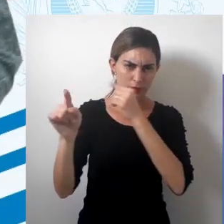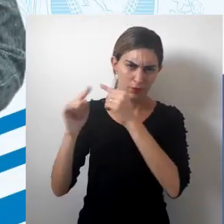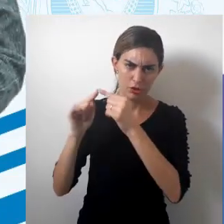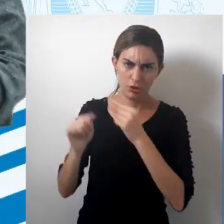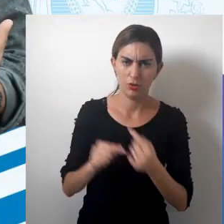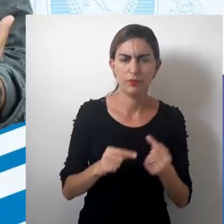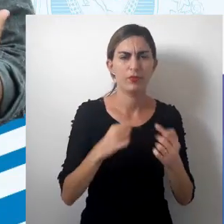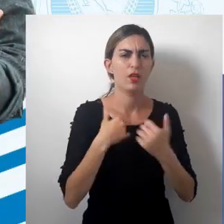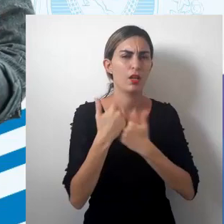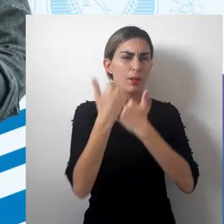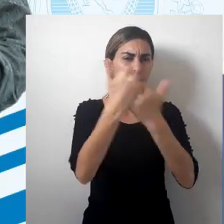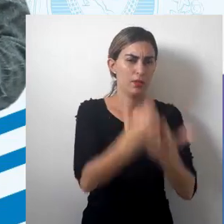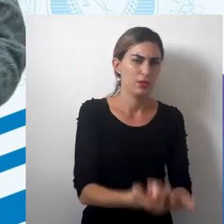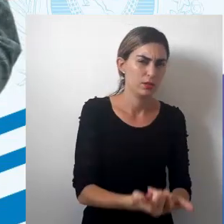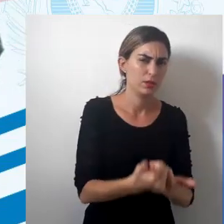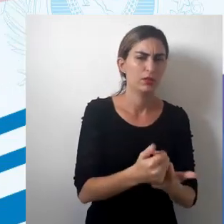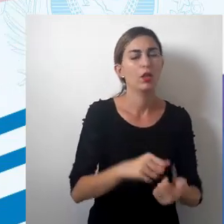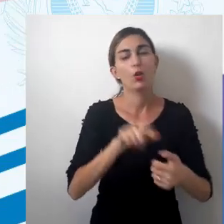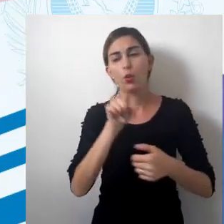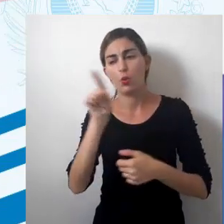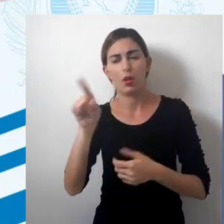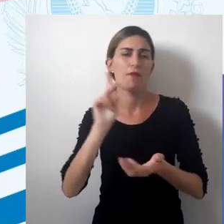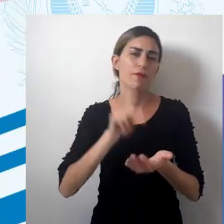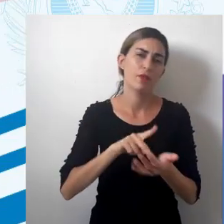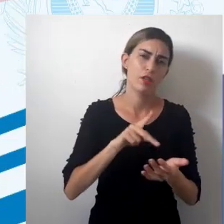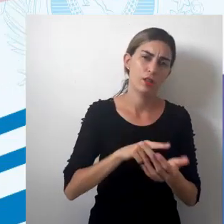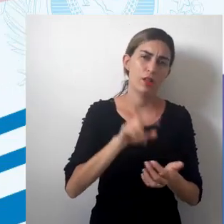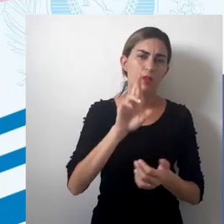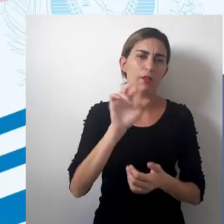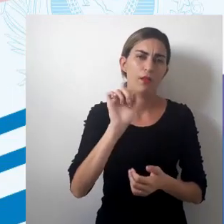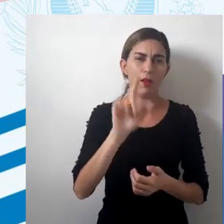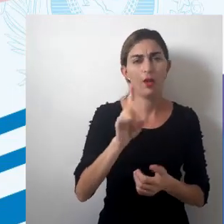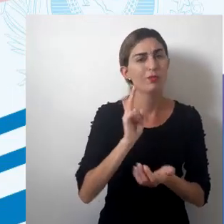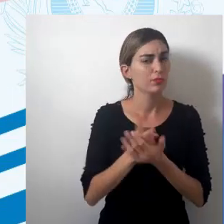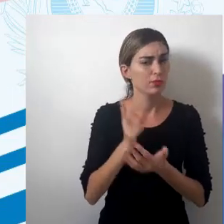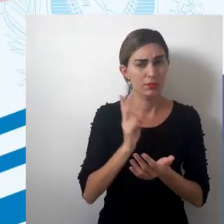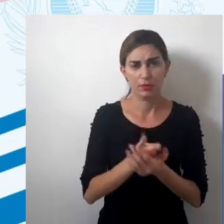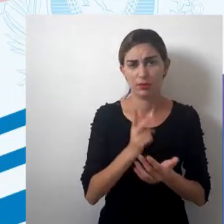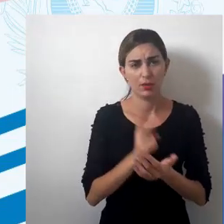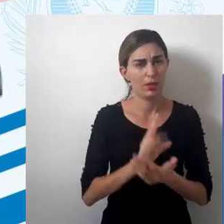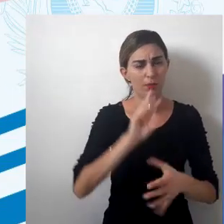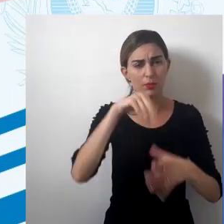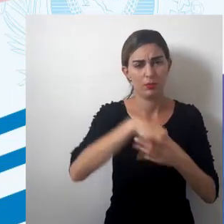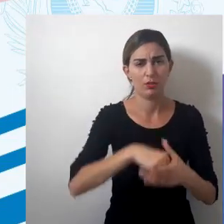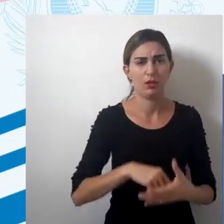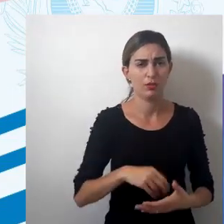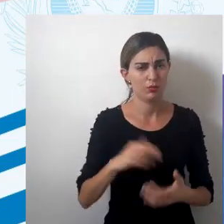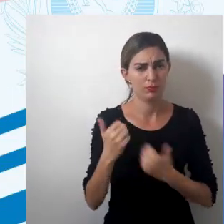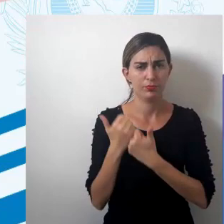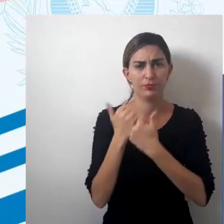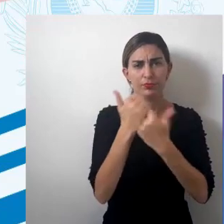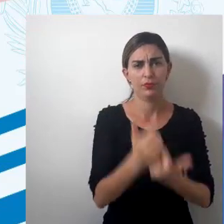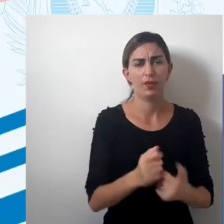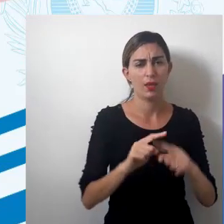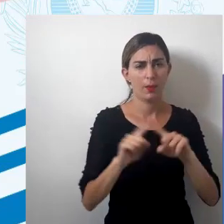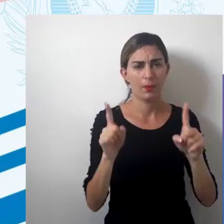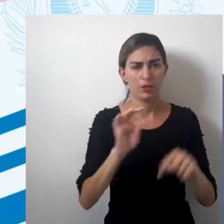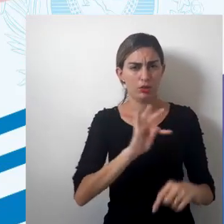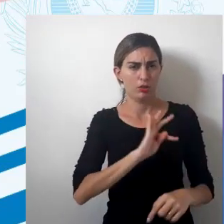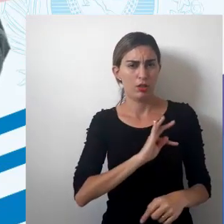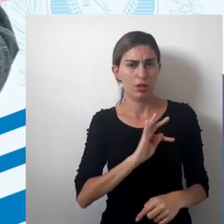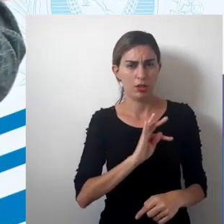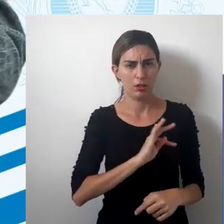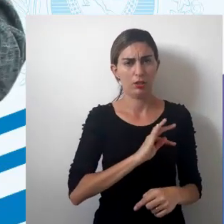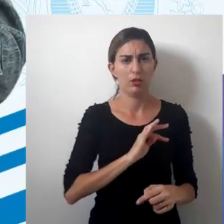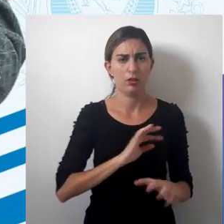entre o que se representa e o que é real. Sempre houve essa divergência dentro da representação, mas as técnicas